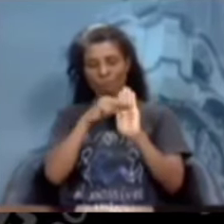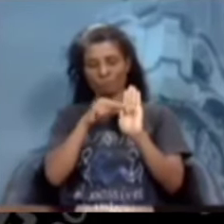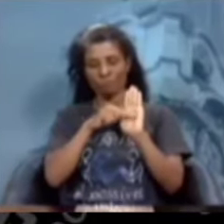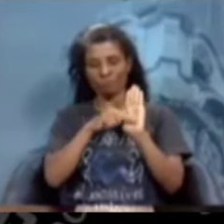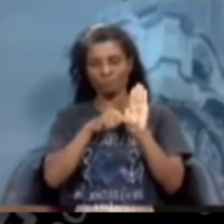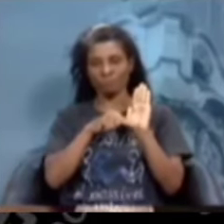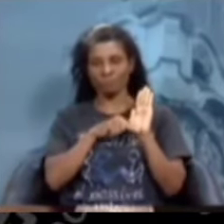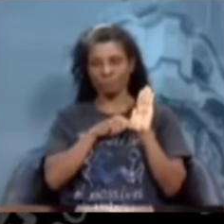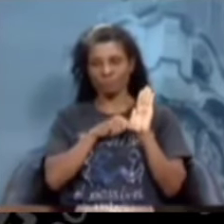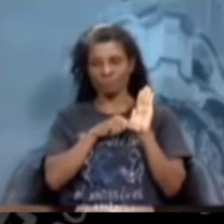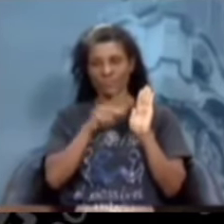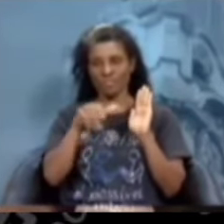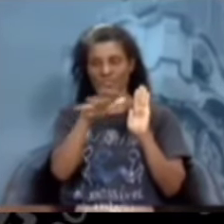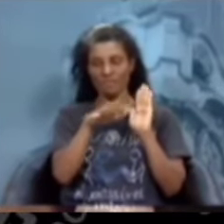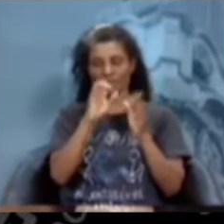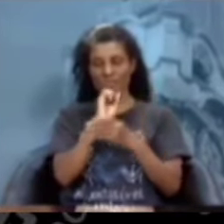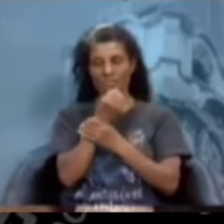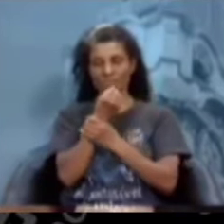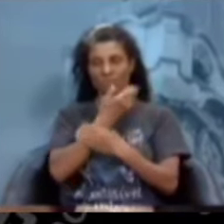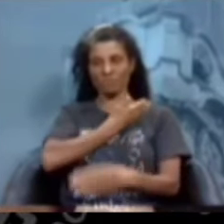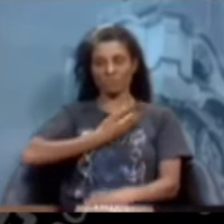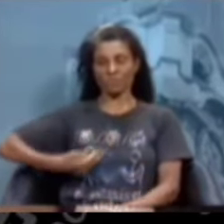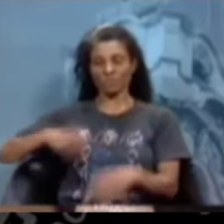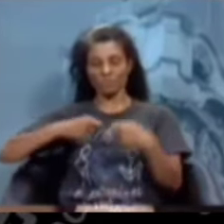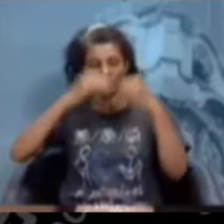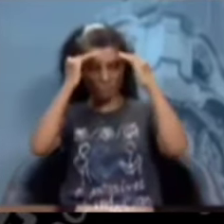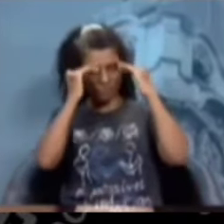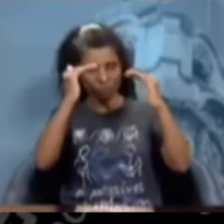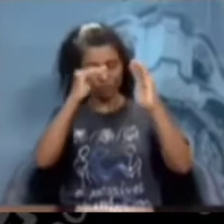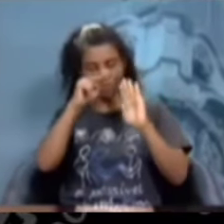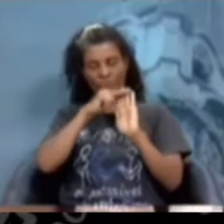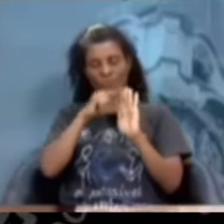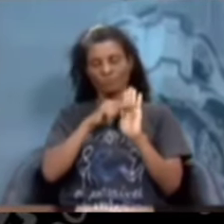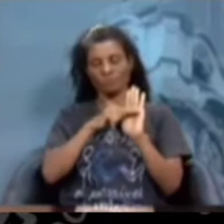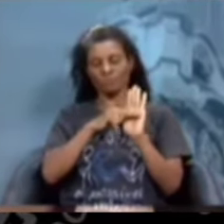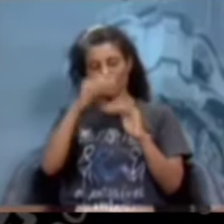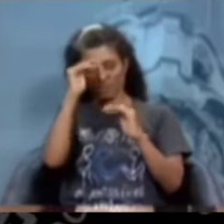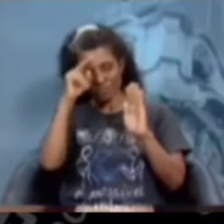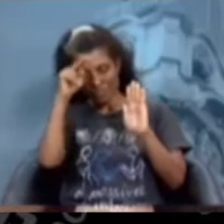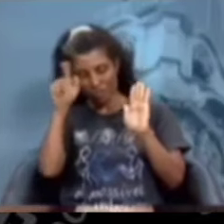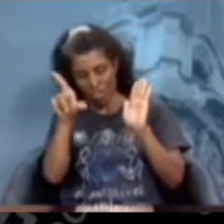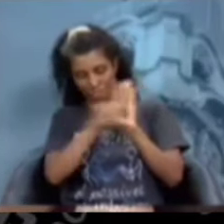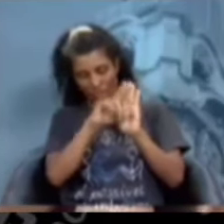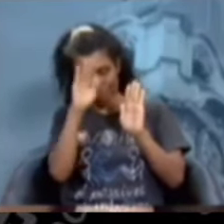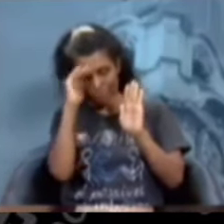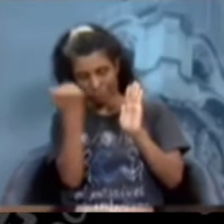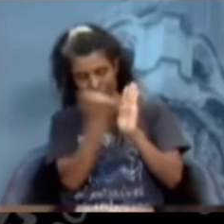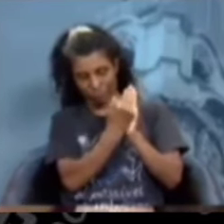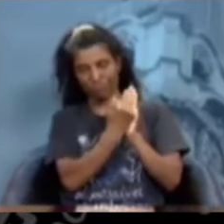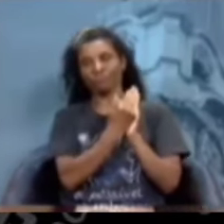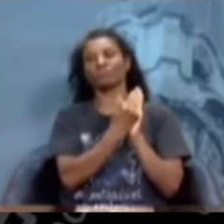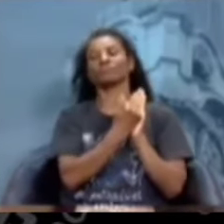mais quando é da segurança pública, a gente tem que seguir normativas, respeitar a lei, é o que diz.